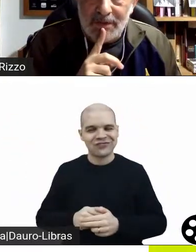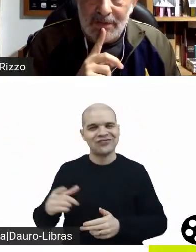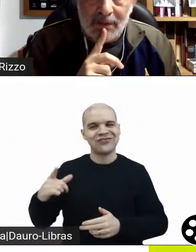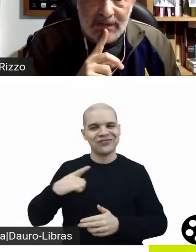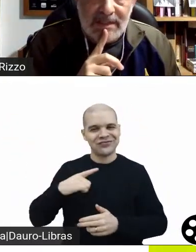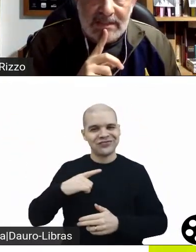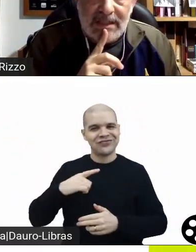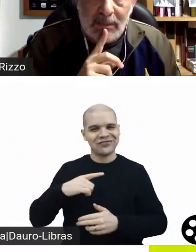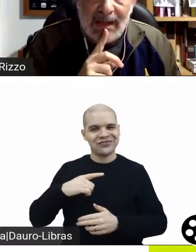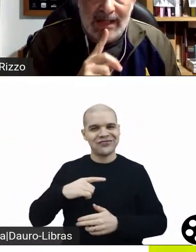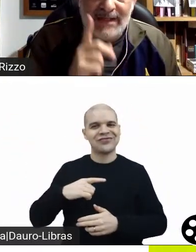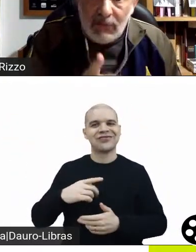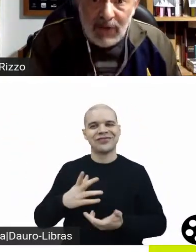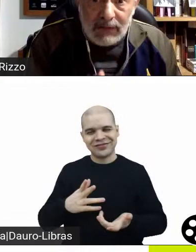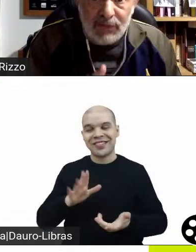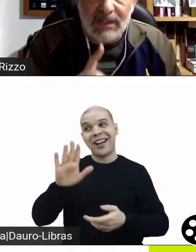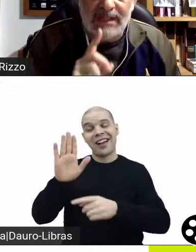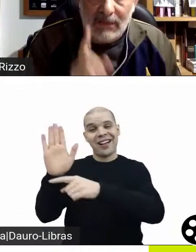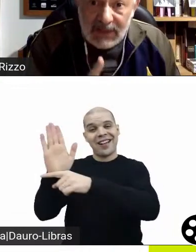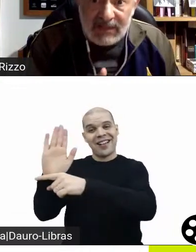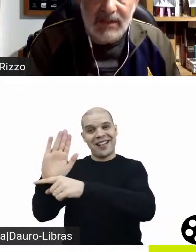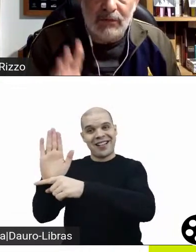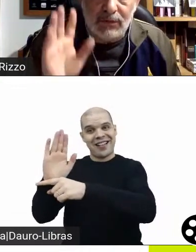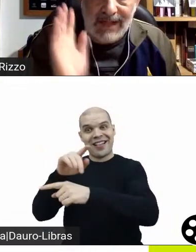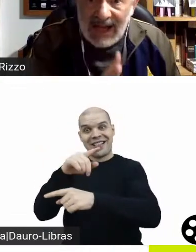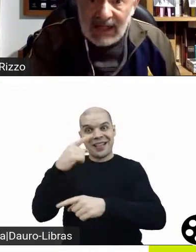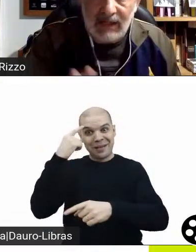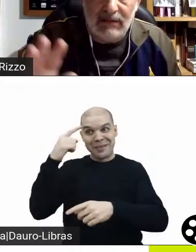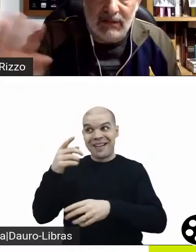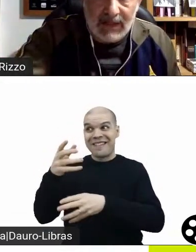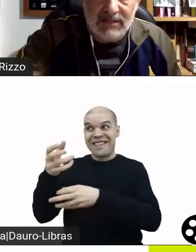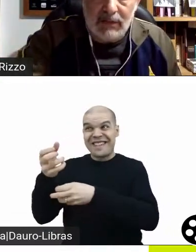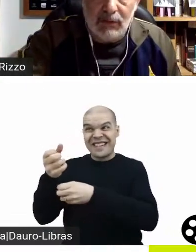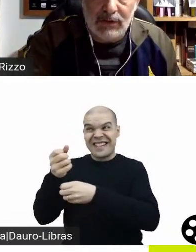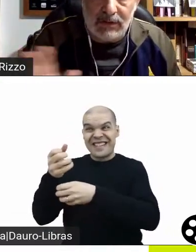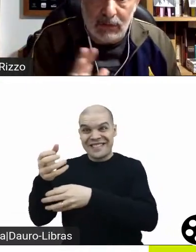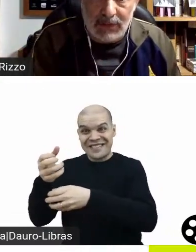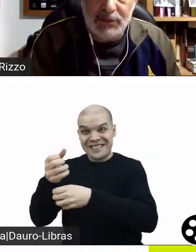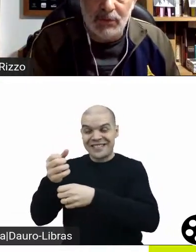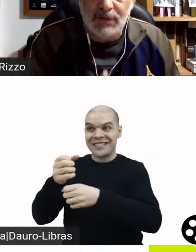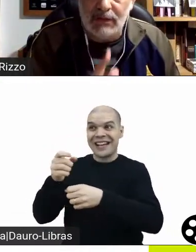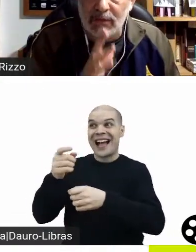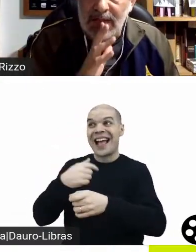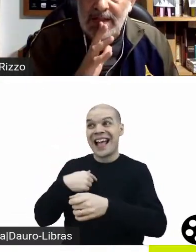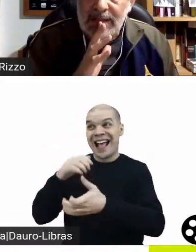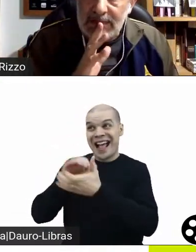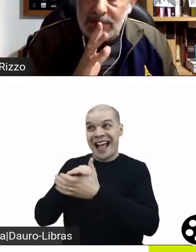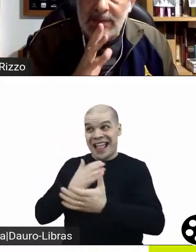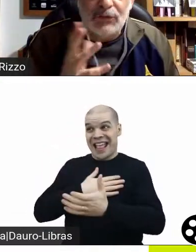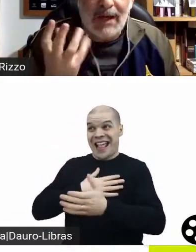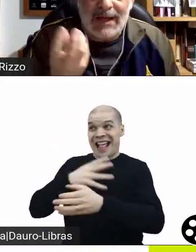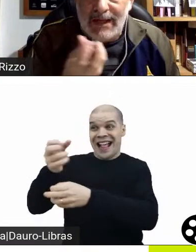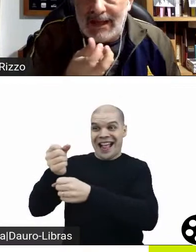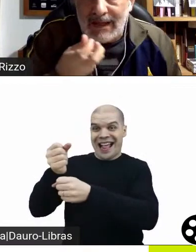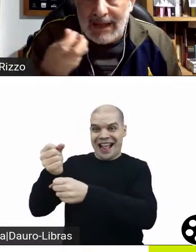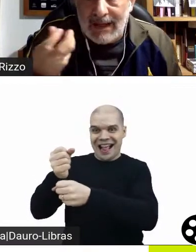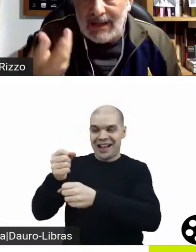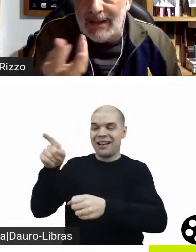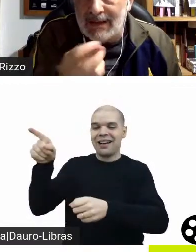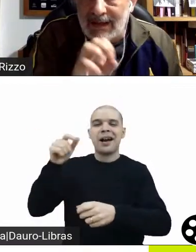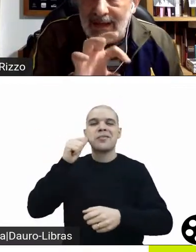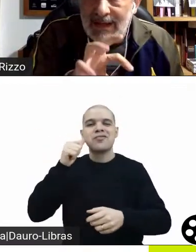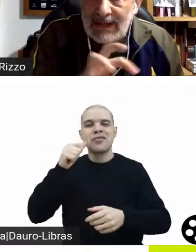canoa de coisas que acontecem em cinema, ela não vai conseguir, não vai dar certo, larga, ele vai casar com a outra, não enche meu saco, isso é